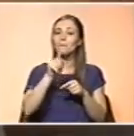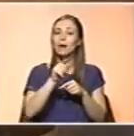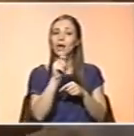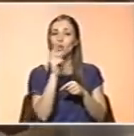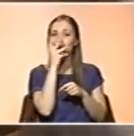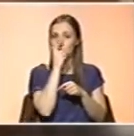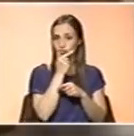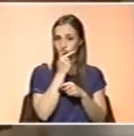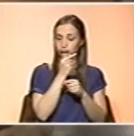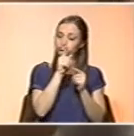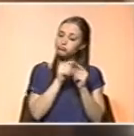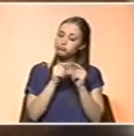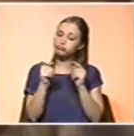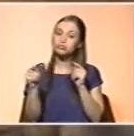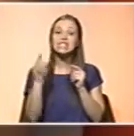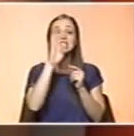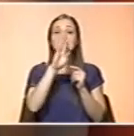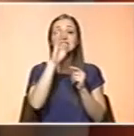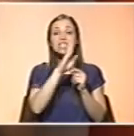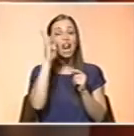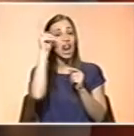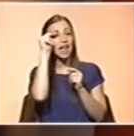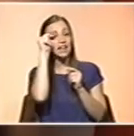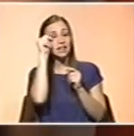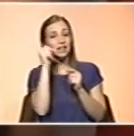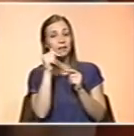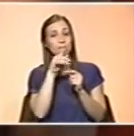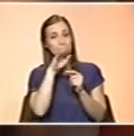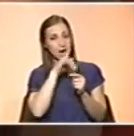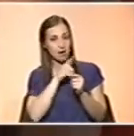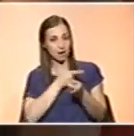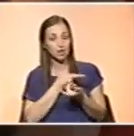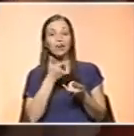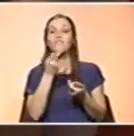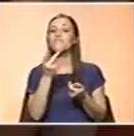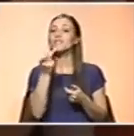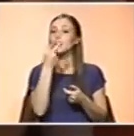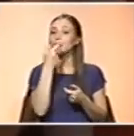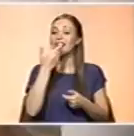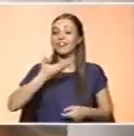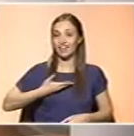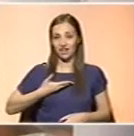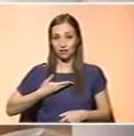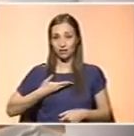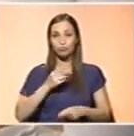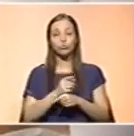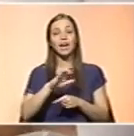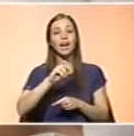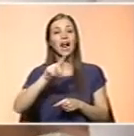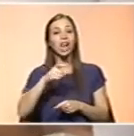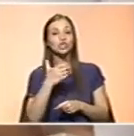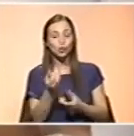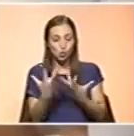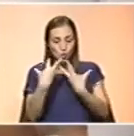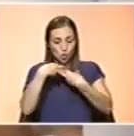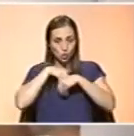sobretudo se a criança é alimentada ao peito. Trata-se da vitamina D, que participa na absorção do cálcio e regula